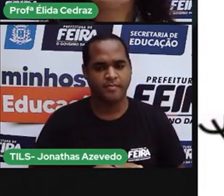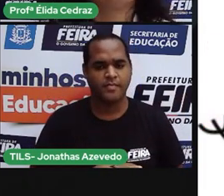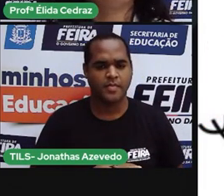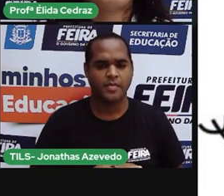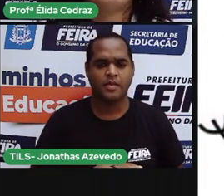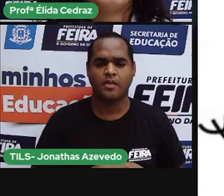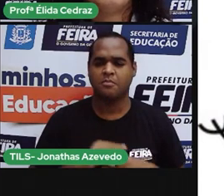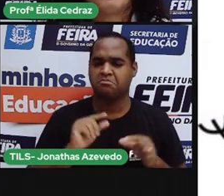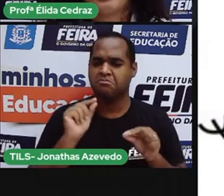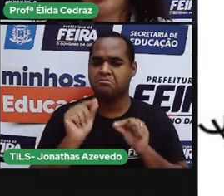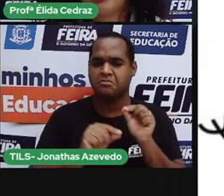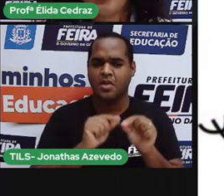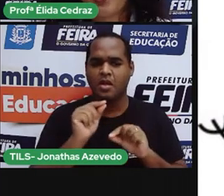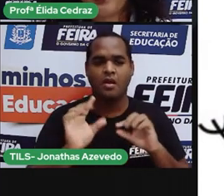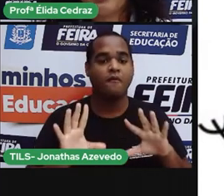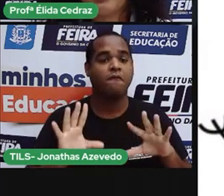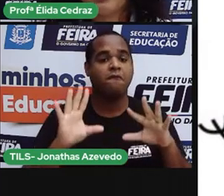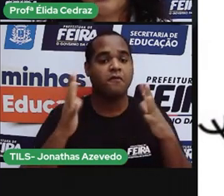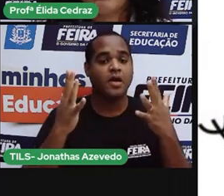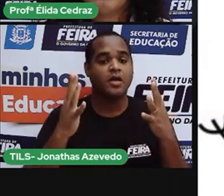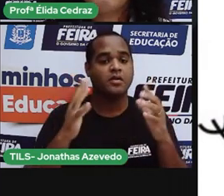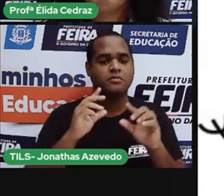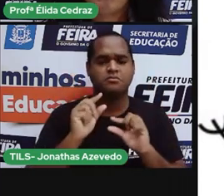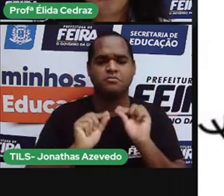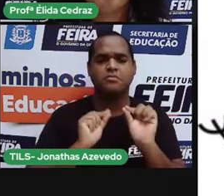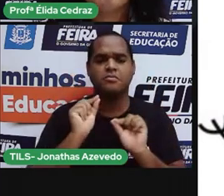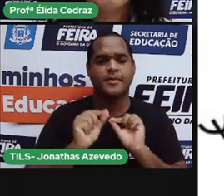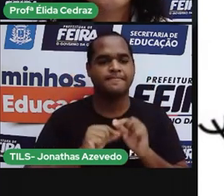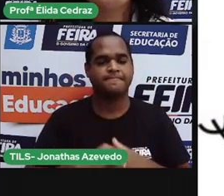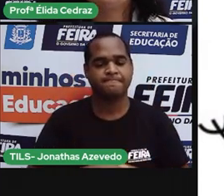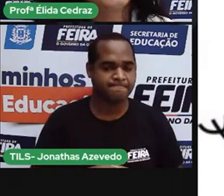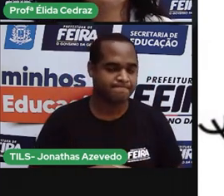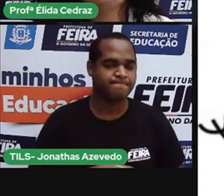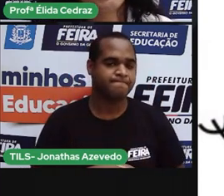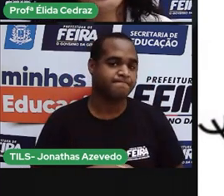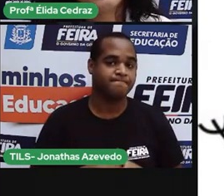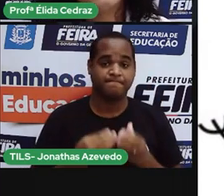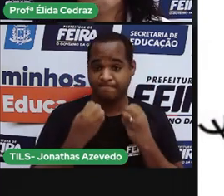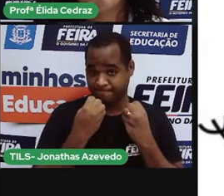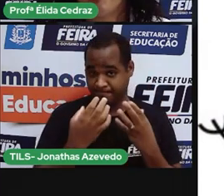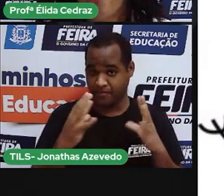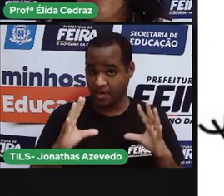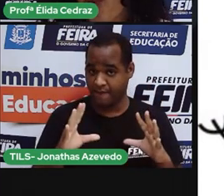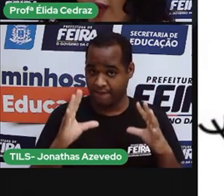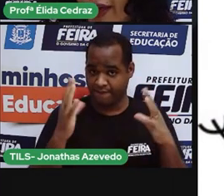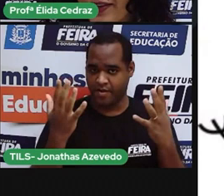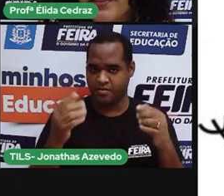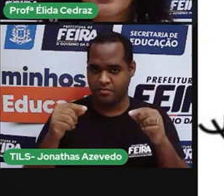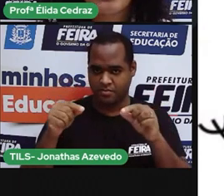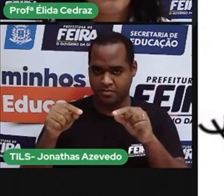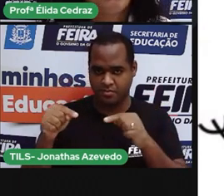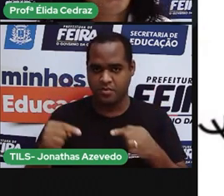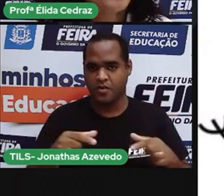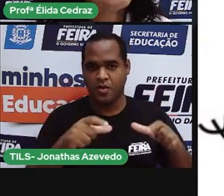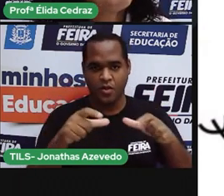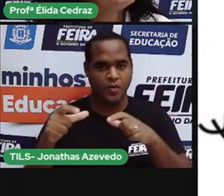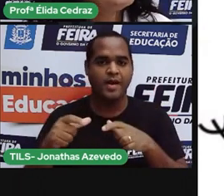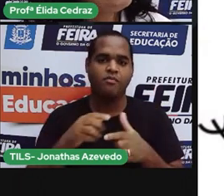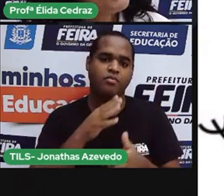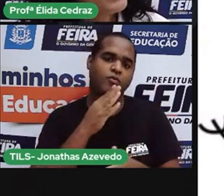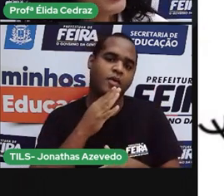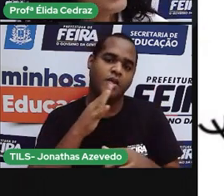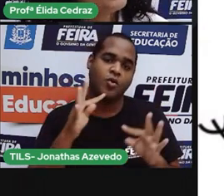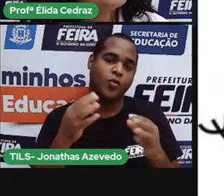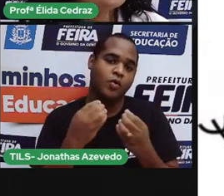que são festas tradicionais? Bom, as festas populares ou as